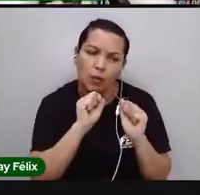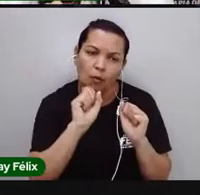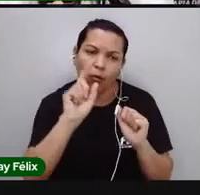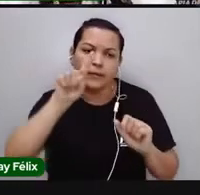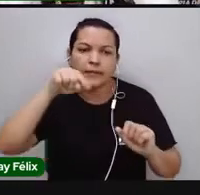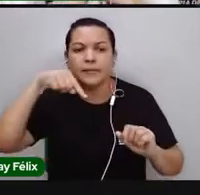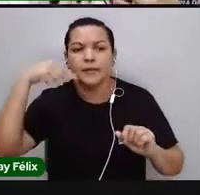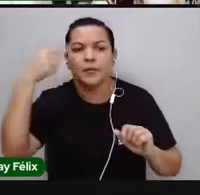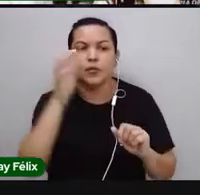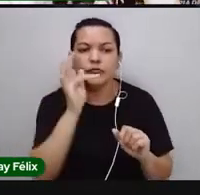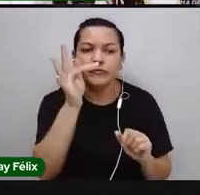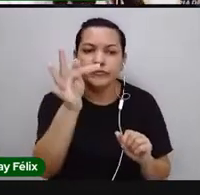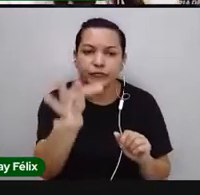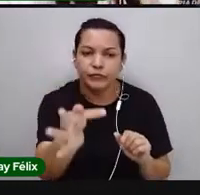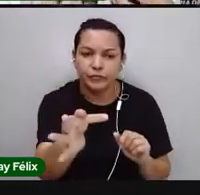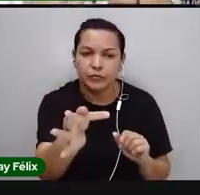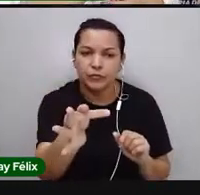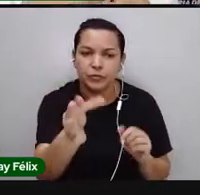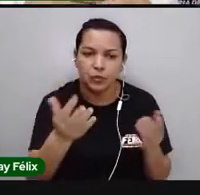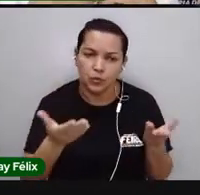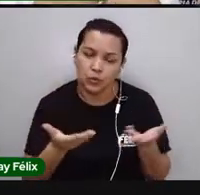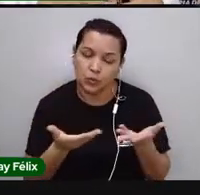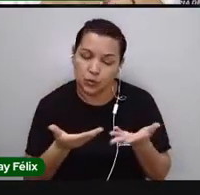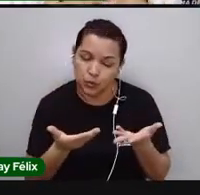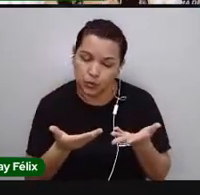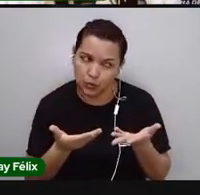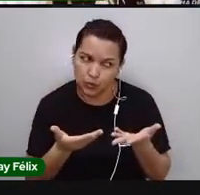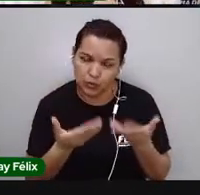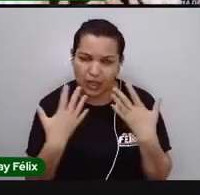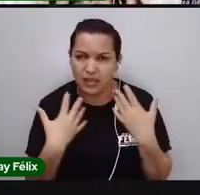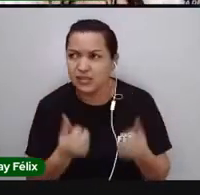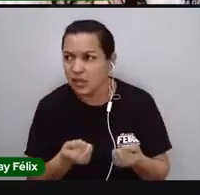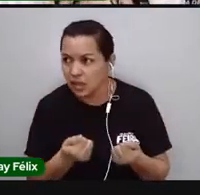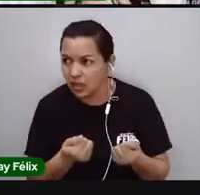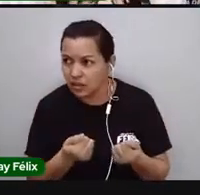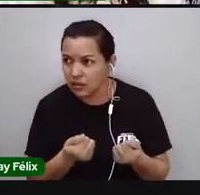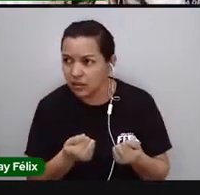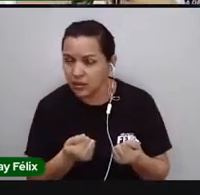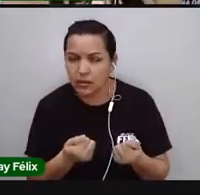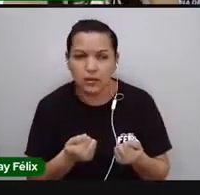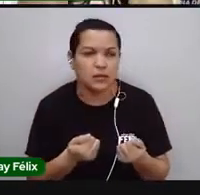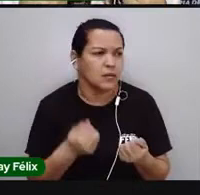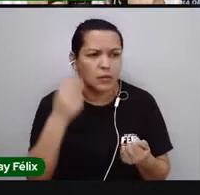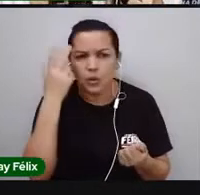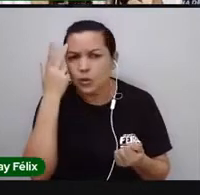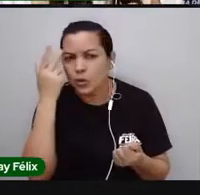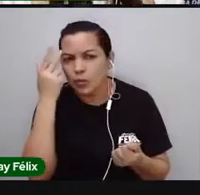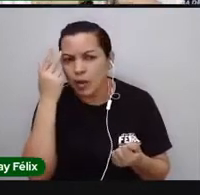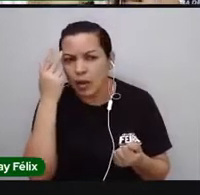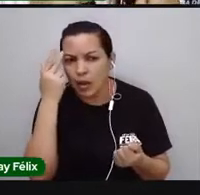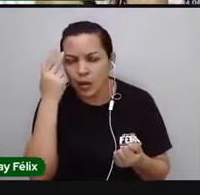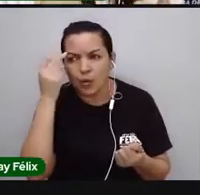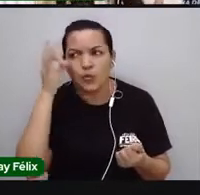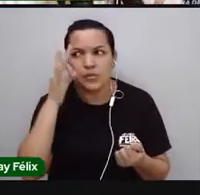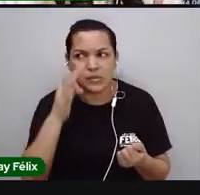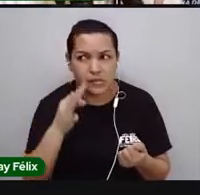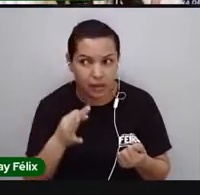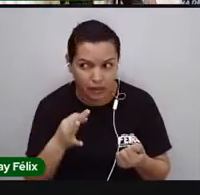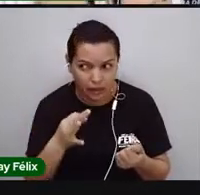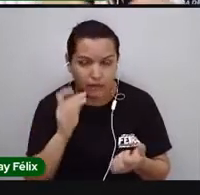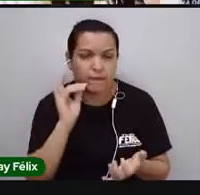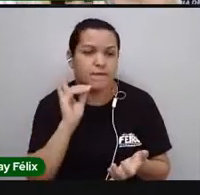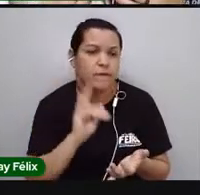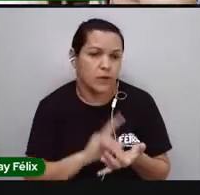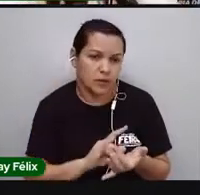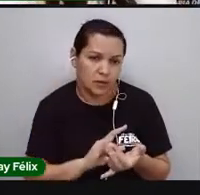tempo, o que hoje é dito, é aceito como algo certo e verdadeiro,